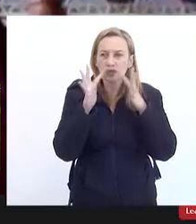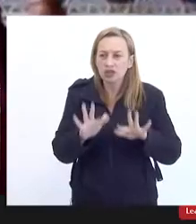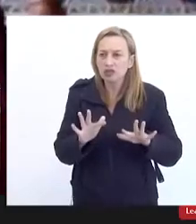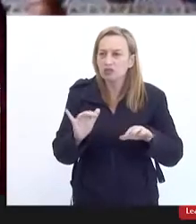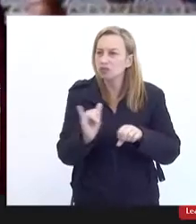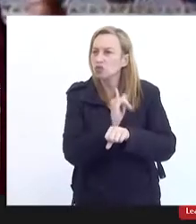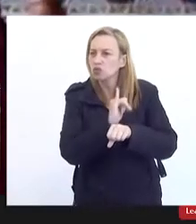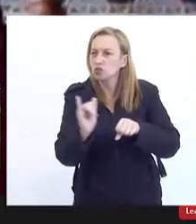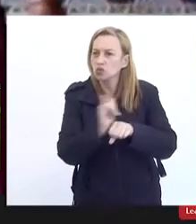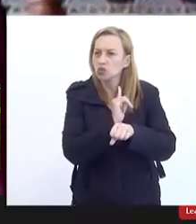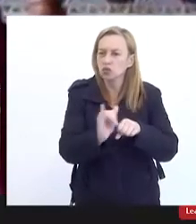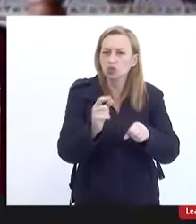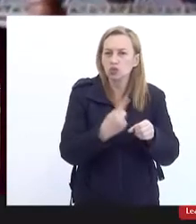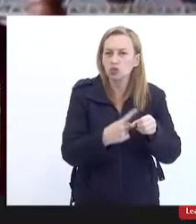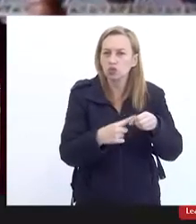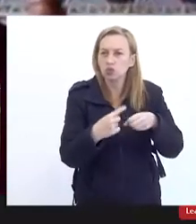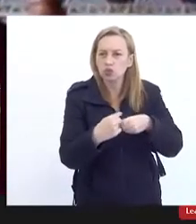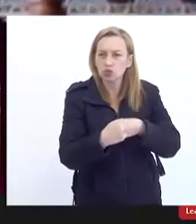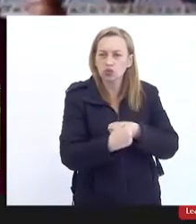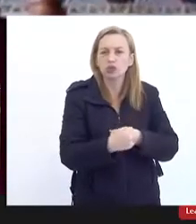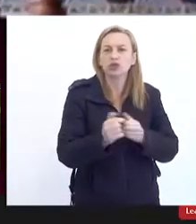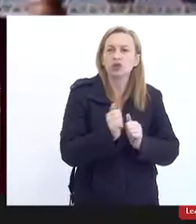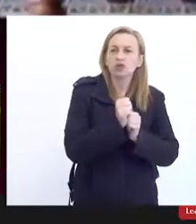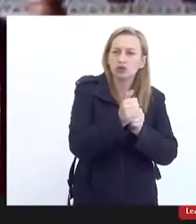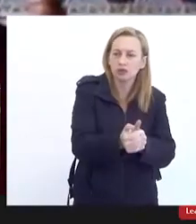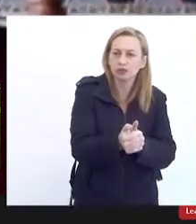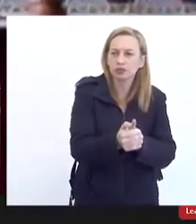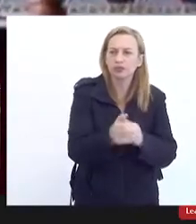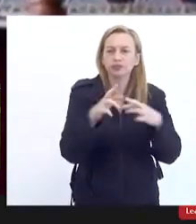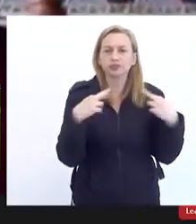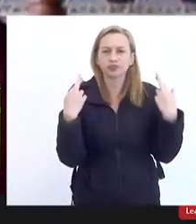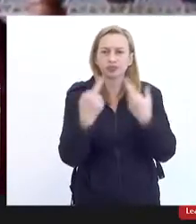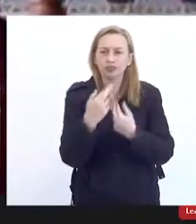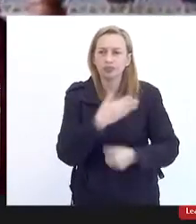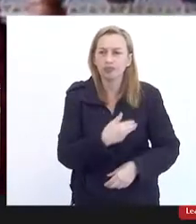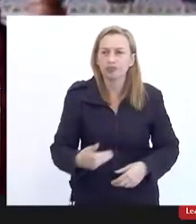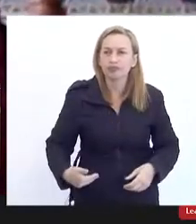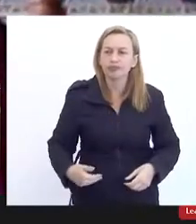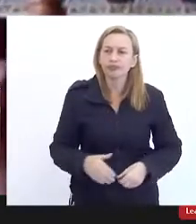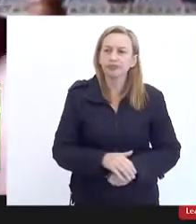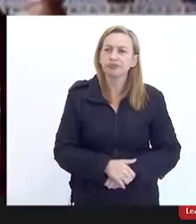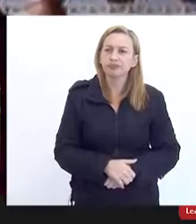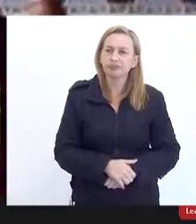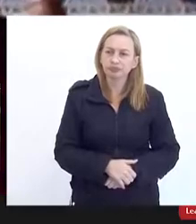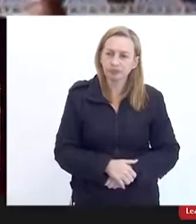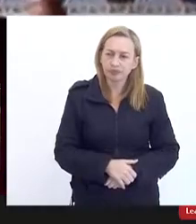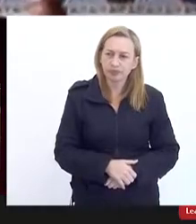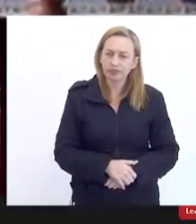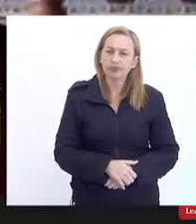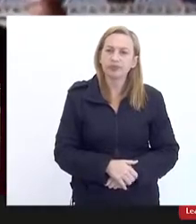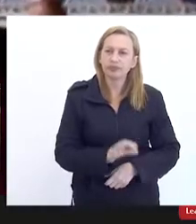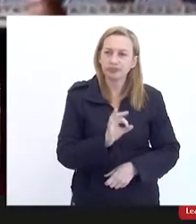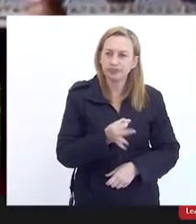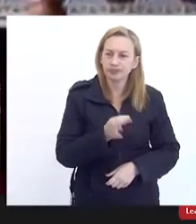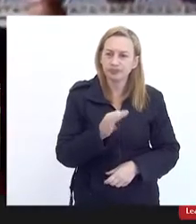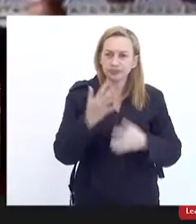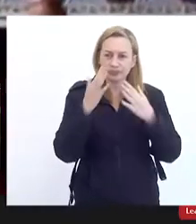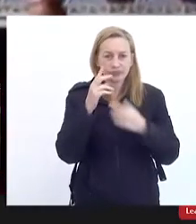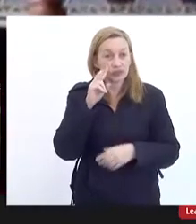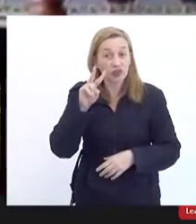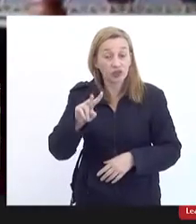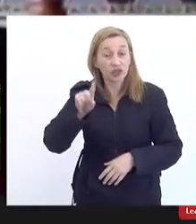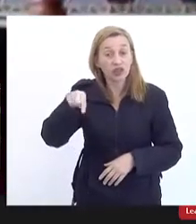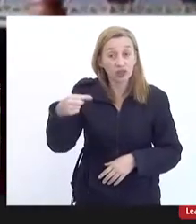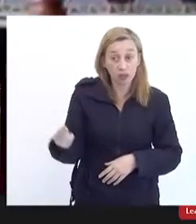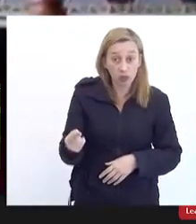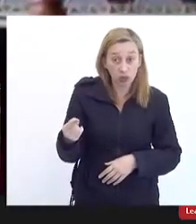articulação dos municípios que estão acompanhando essa audiência que vão porventura assistir depois